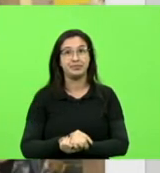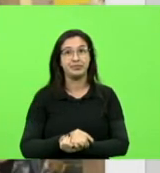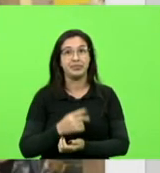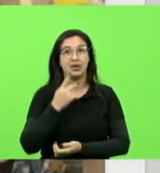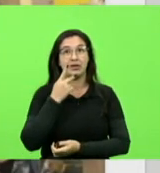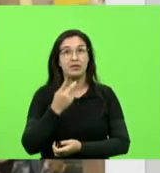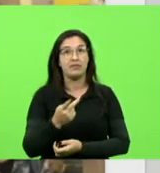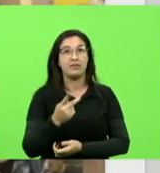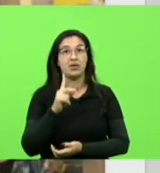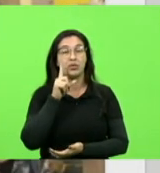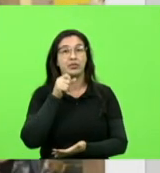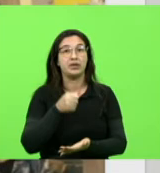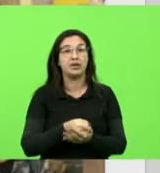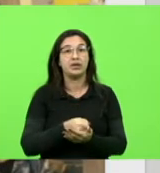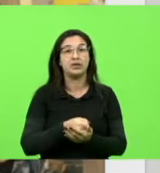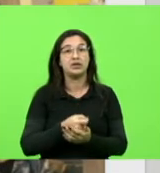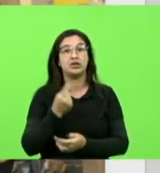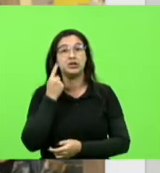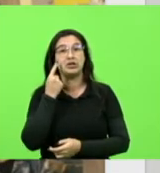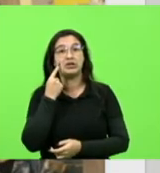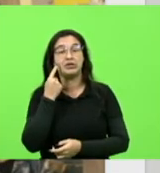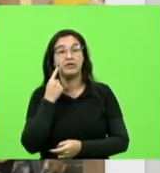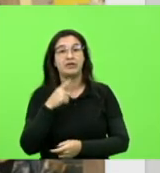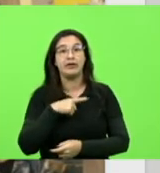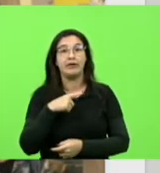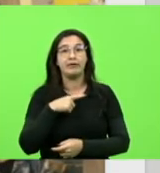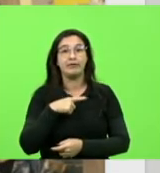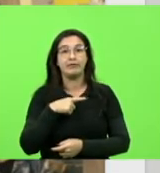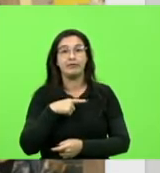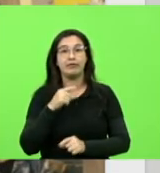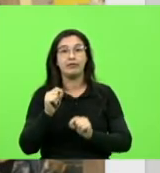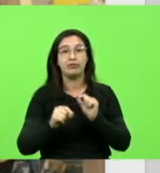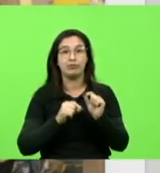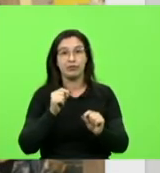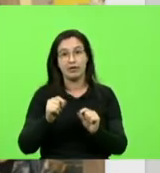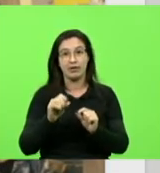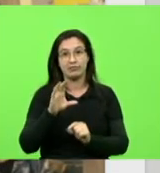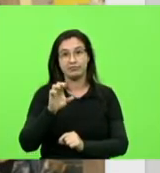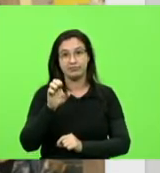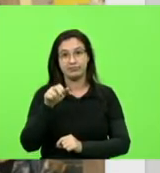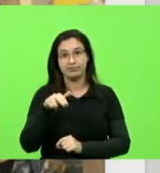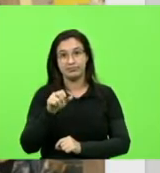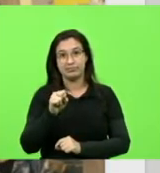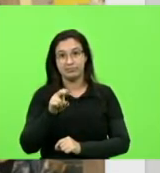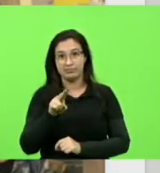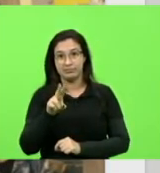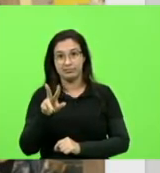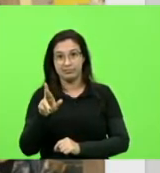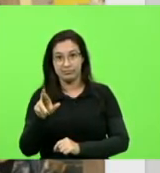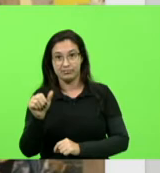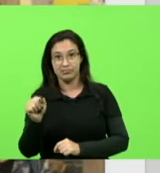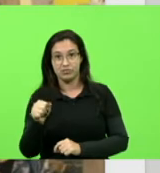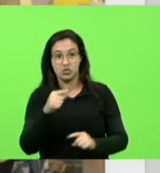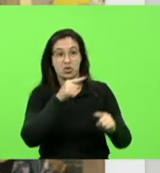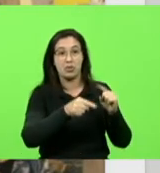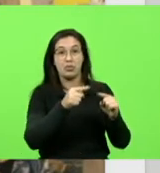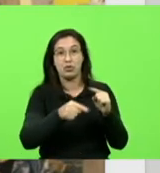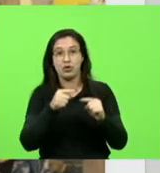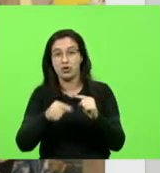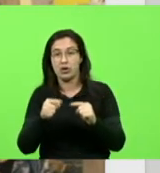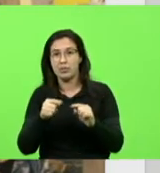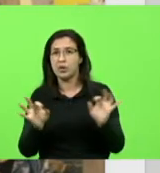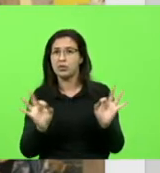tomar providências diante da censura. Que censura? Que censura? Ninguém está proibindo eles de fazer as